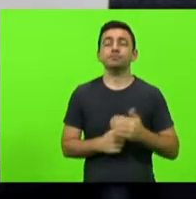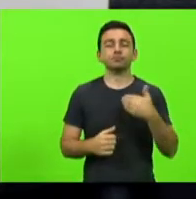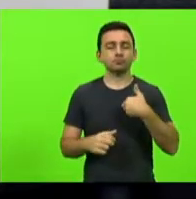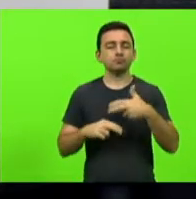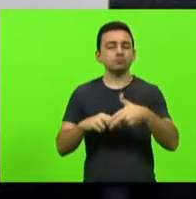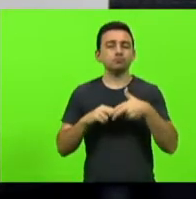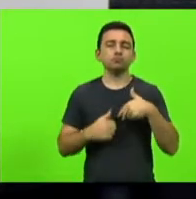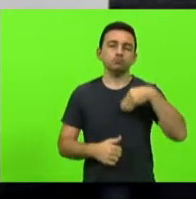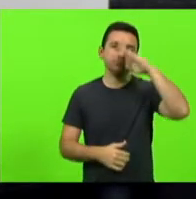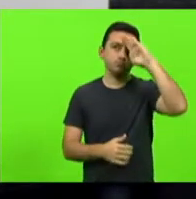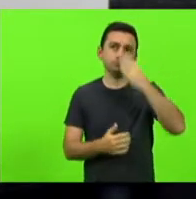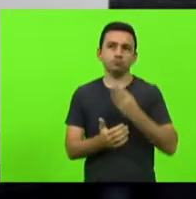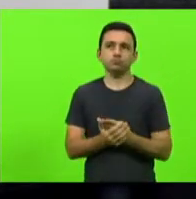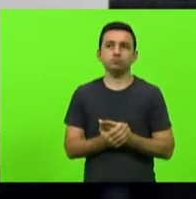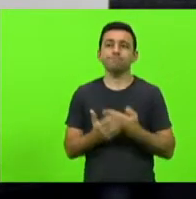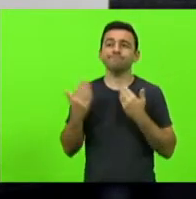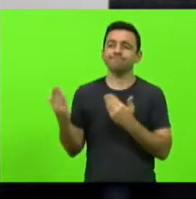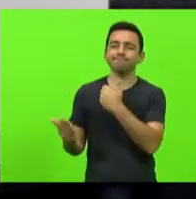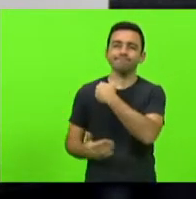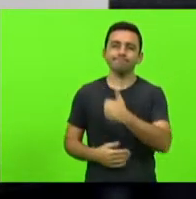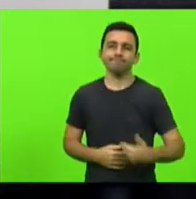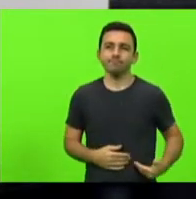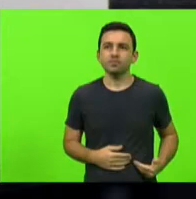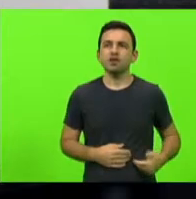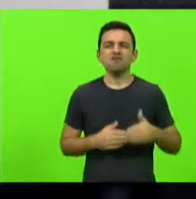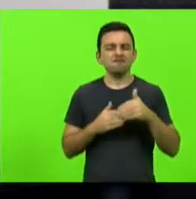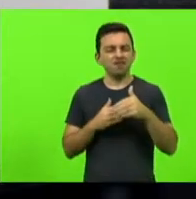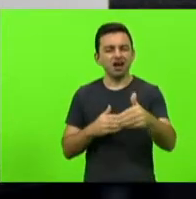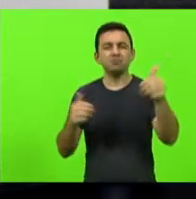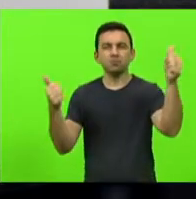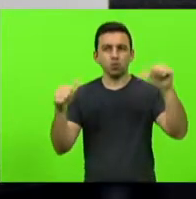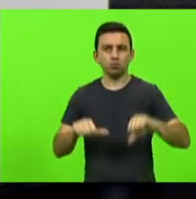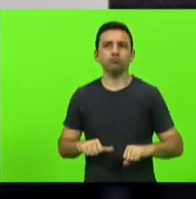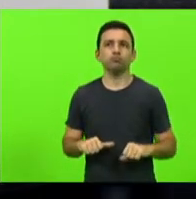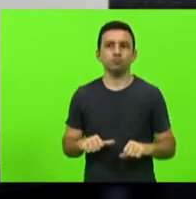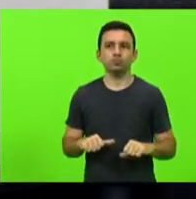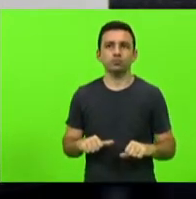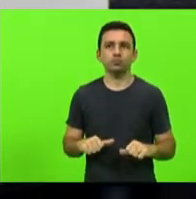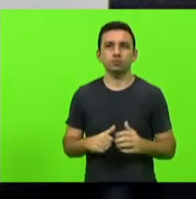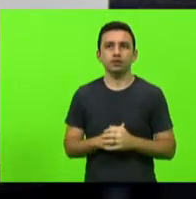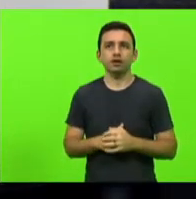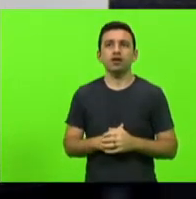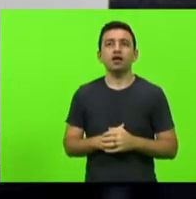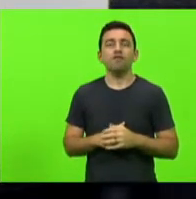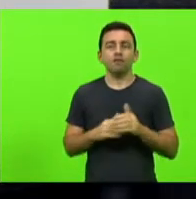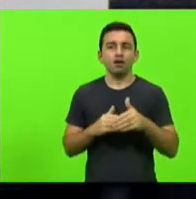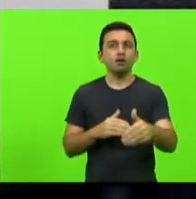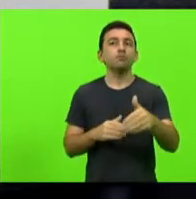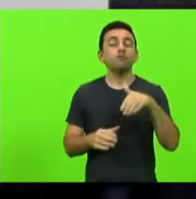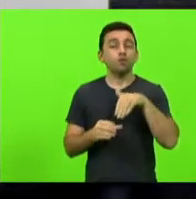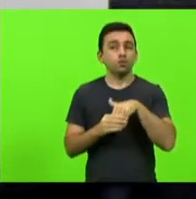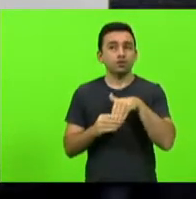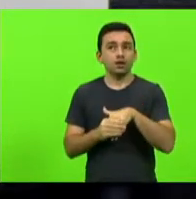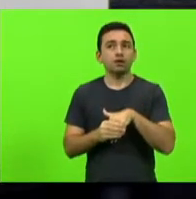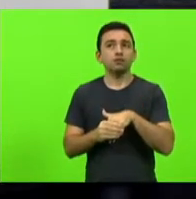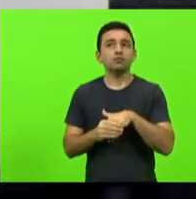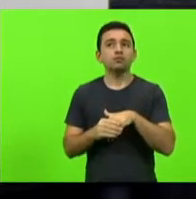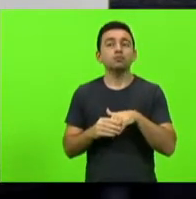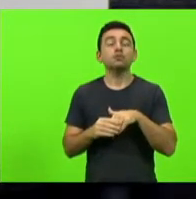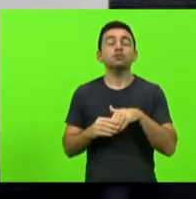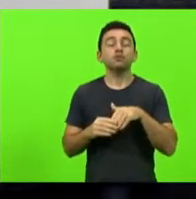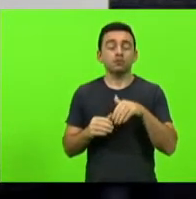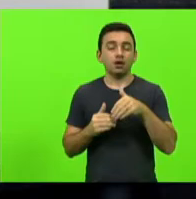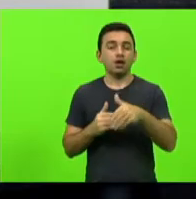sinceramente que esse governo tem os dias contados nós vamos passar a botar aí no nosso painel os últimos dias